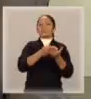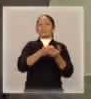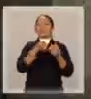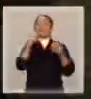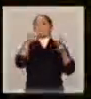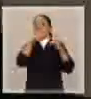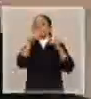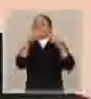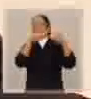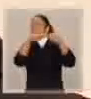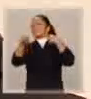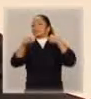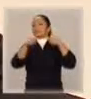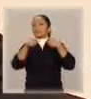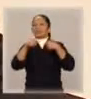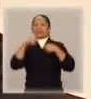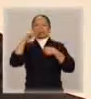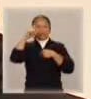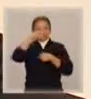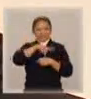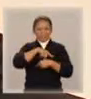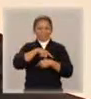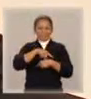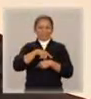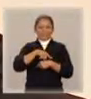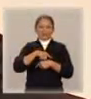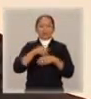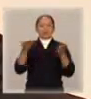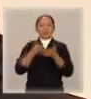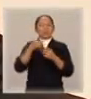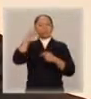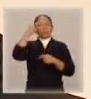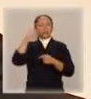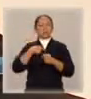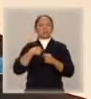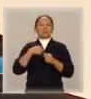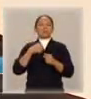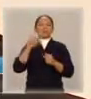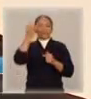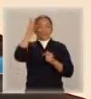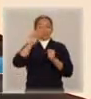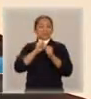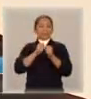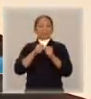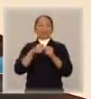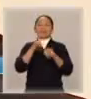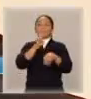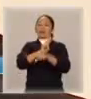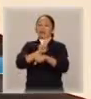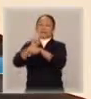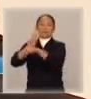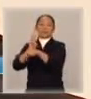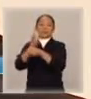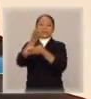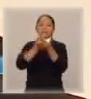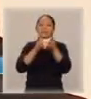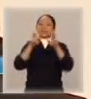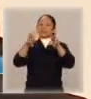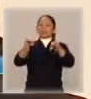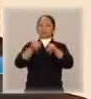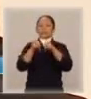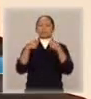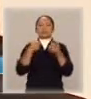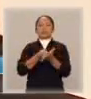olhar e nem se falar. Não é suficiente só a guarda compartilhada. É necessário ter um terapeuta, normalmente